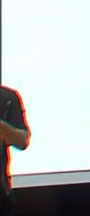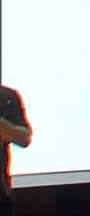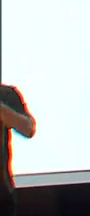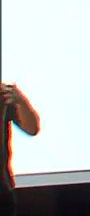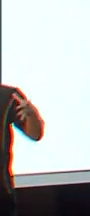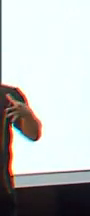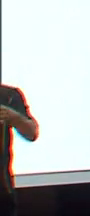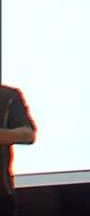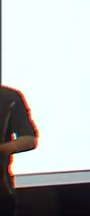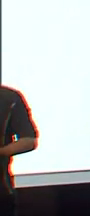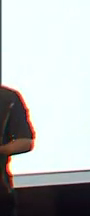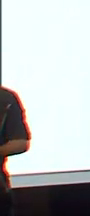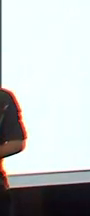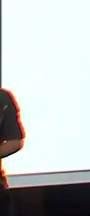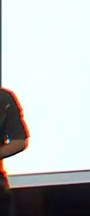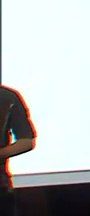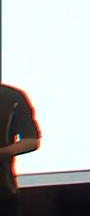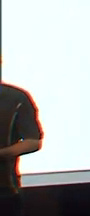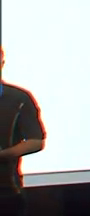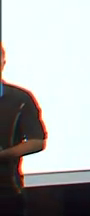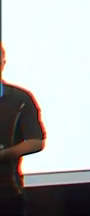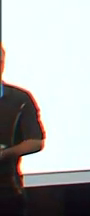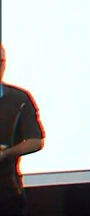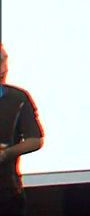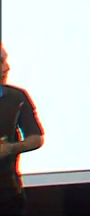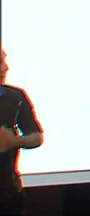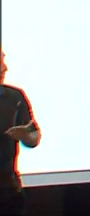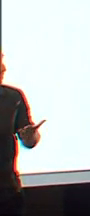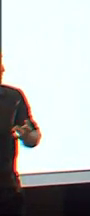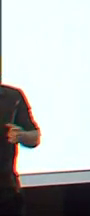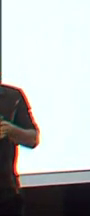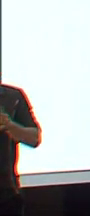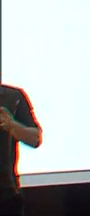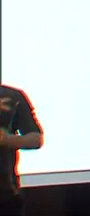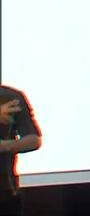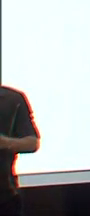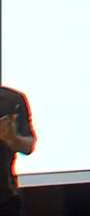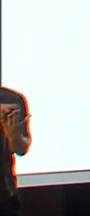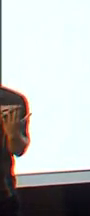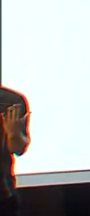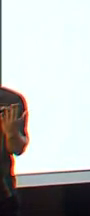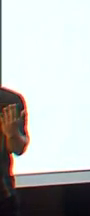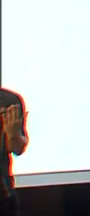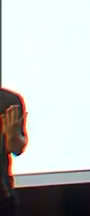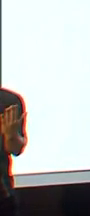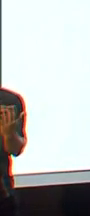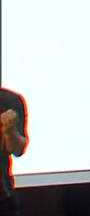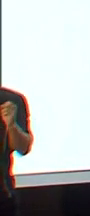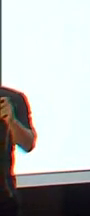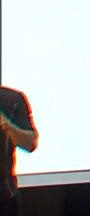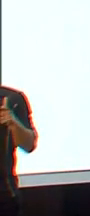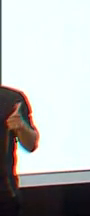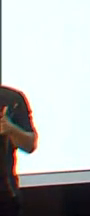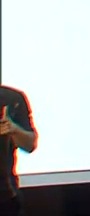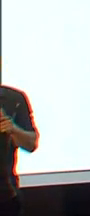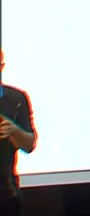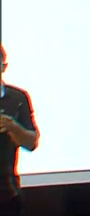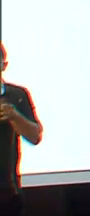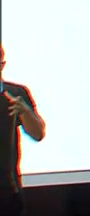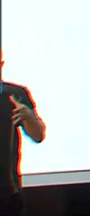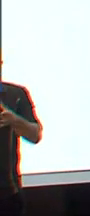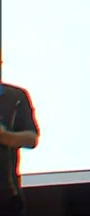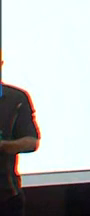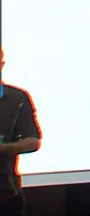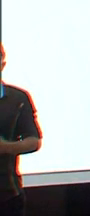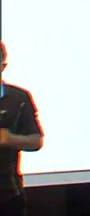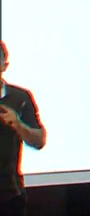validação é feita, e nós temos a garantia de que aquela pessoa é ela mesma. E, então, o próximo passo é a simples